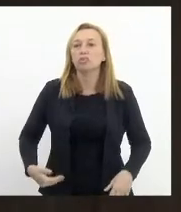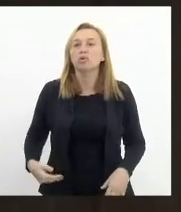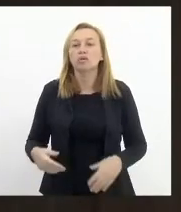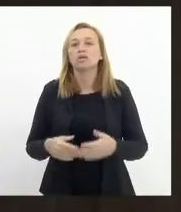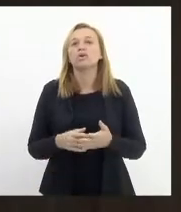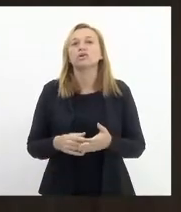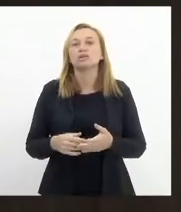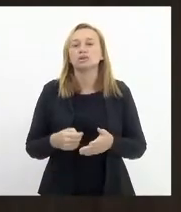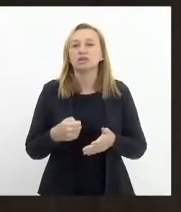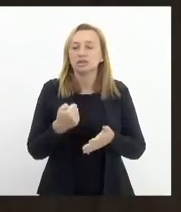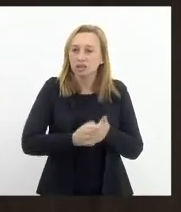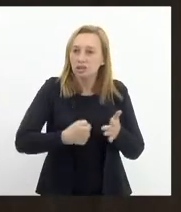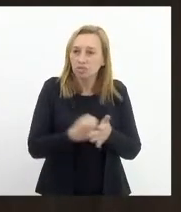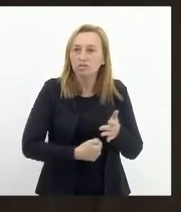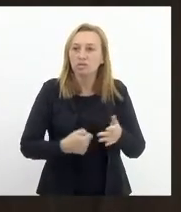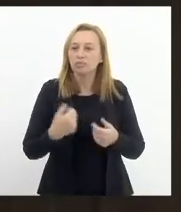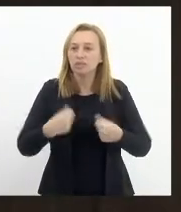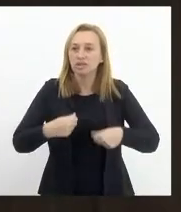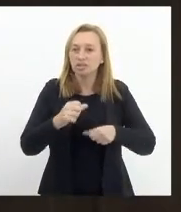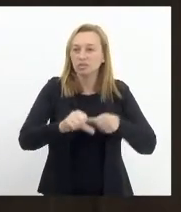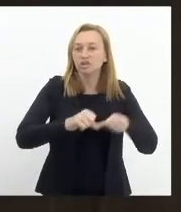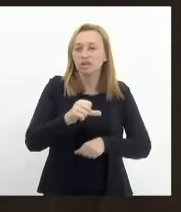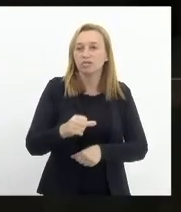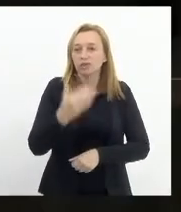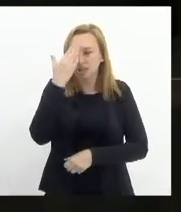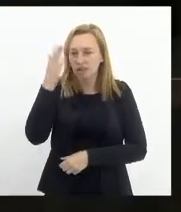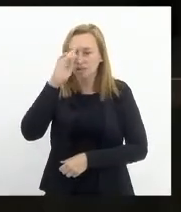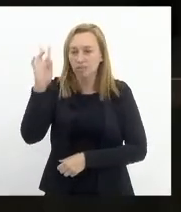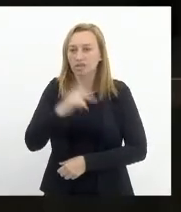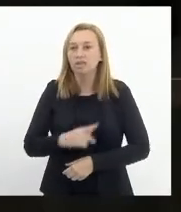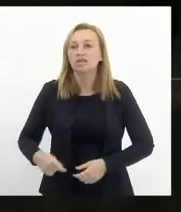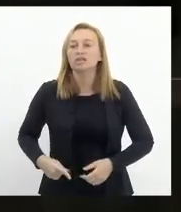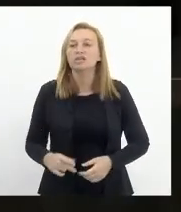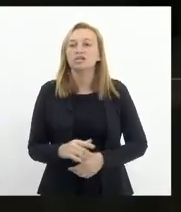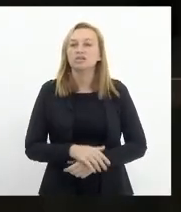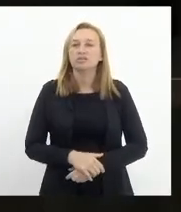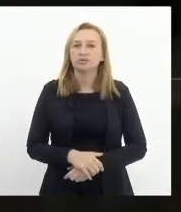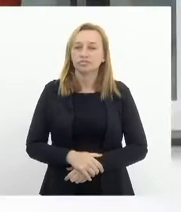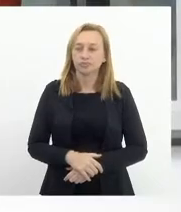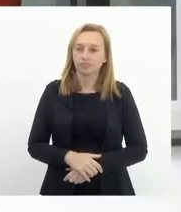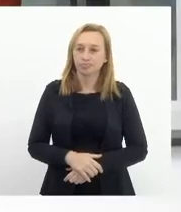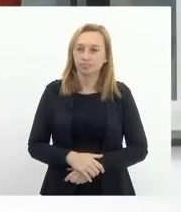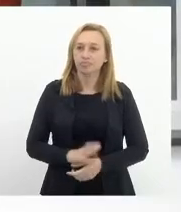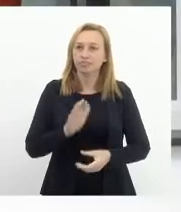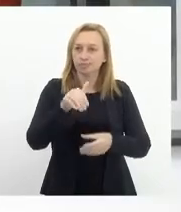causa e a gente precisa mudar isso. Muito obrigado, presidente. Para a declaração de voto.